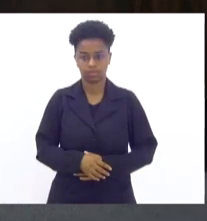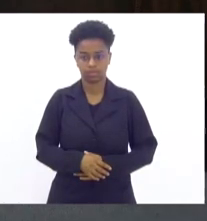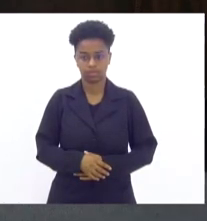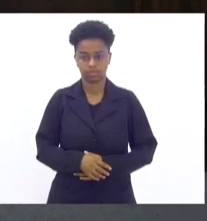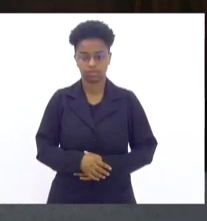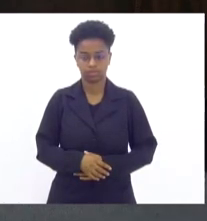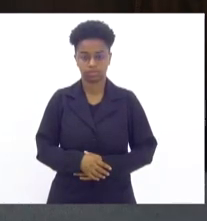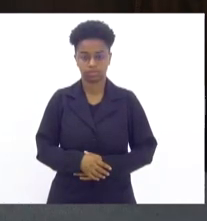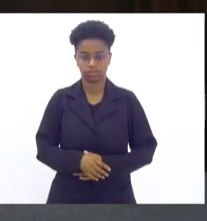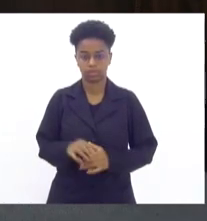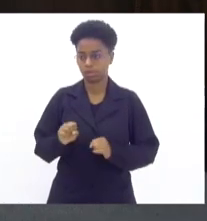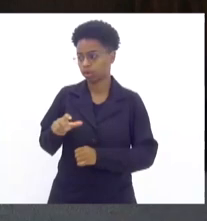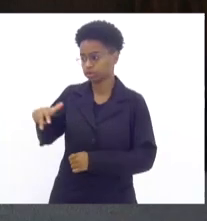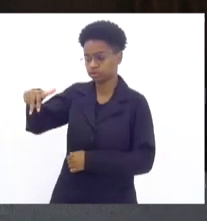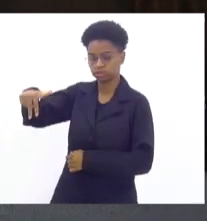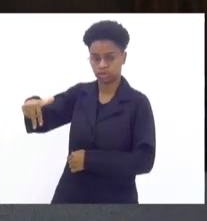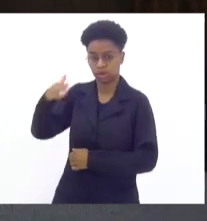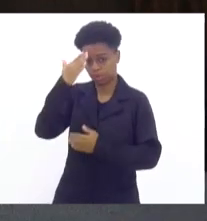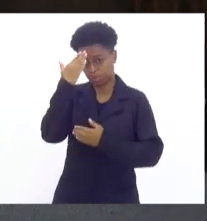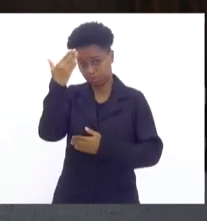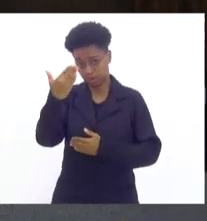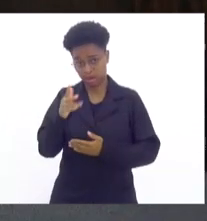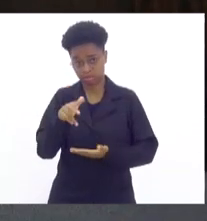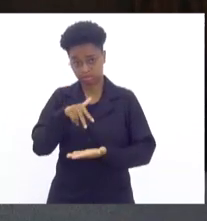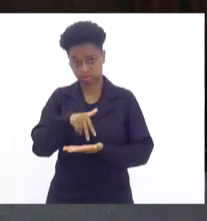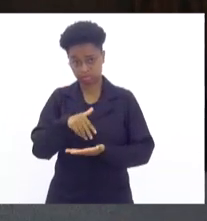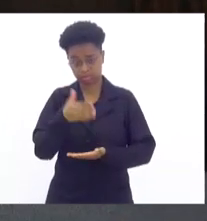Ali na tribuna, doutor, muito obrigado pela presença.